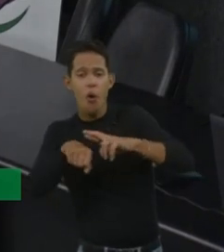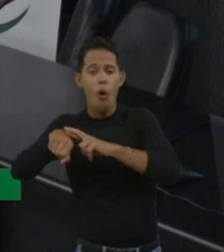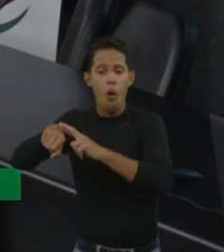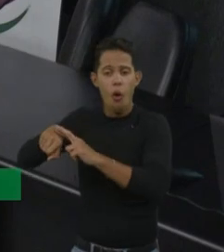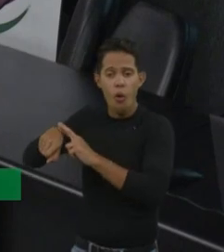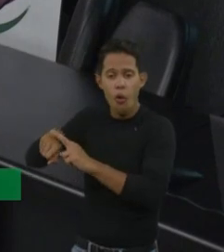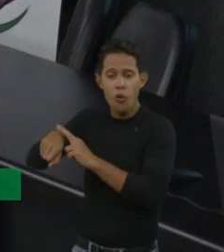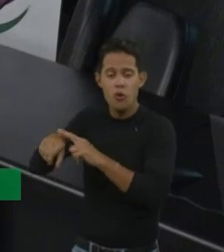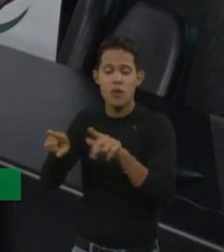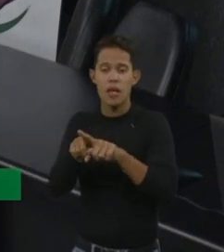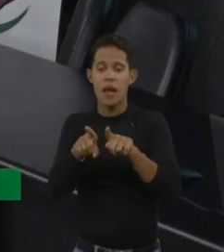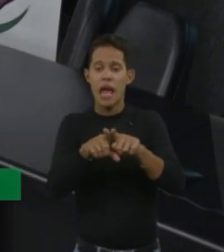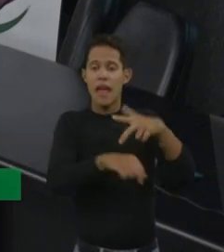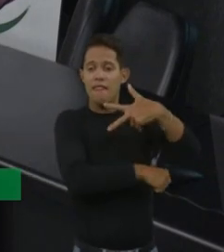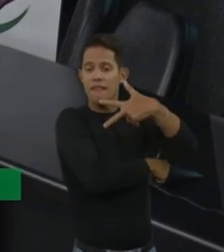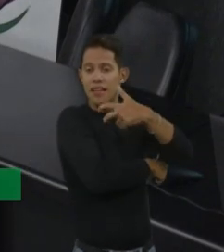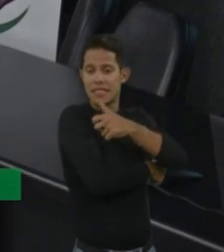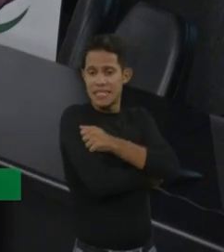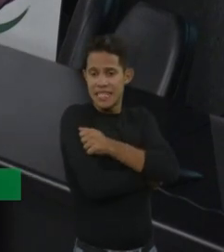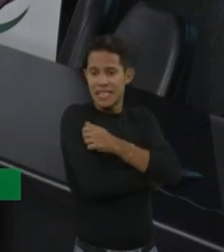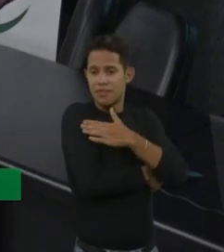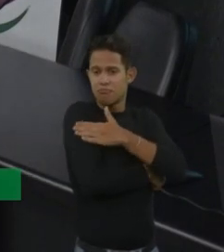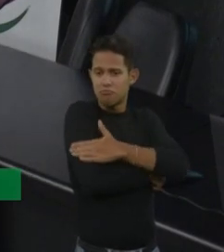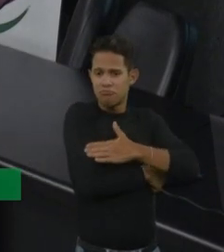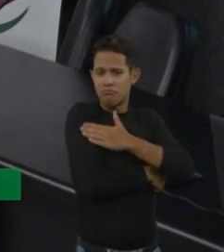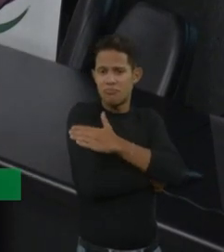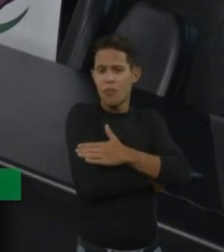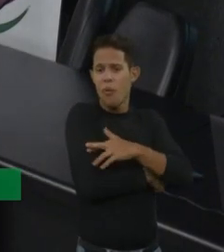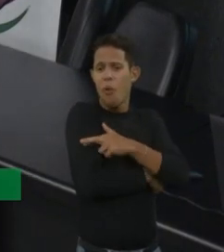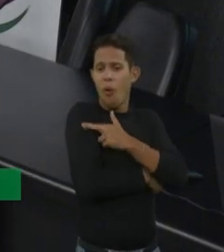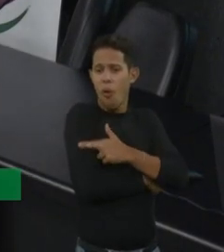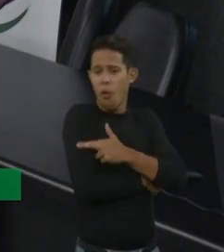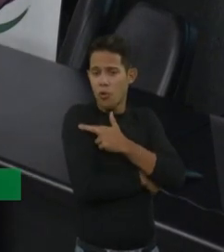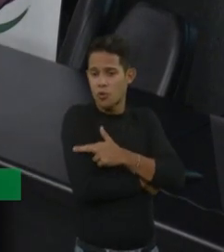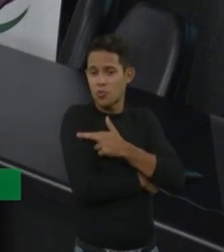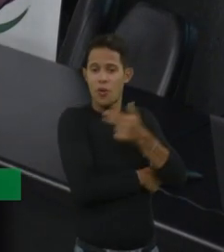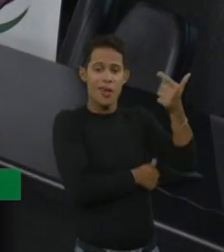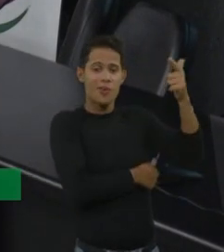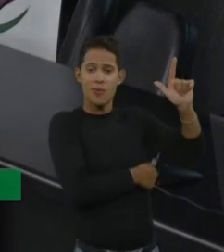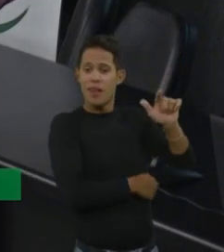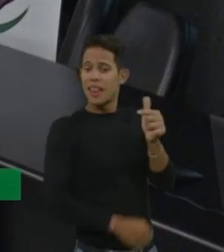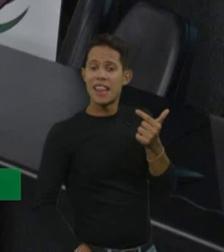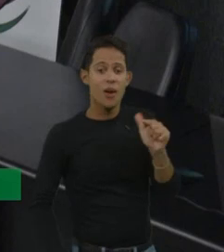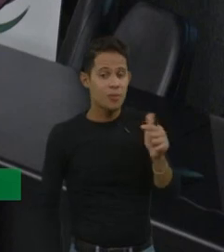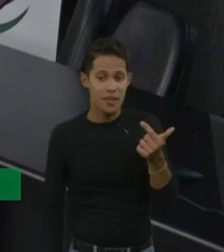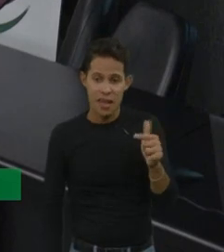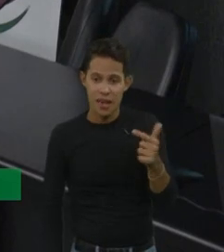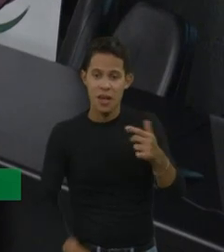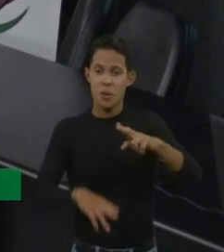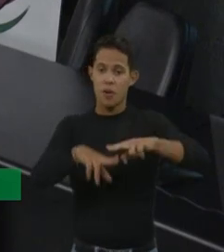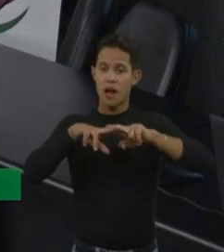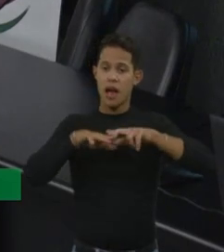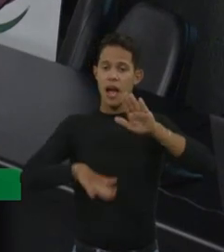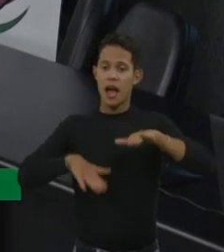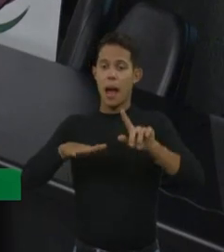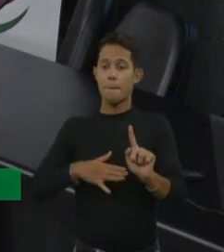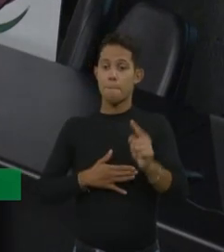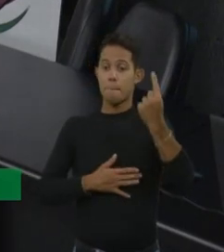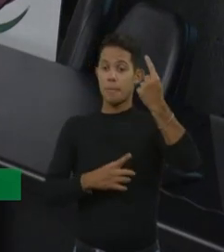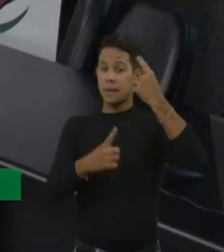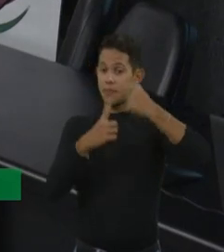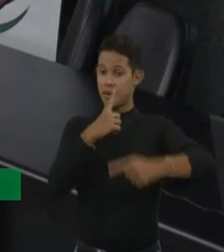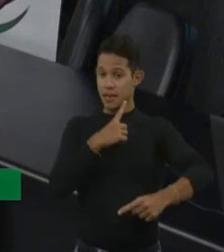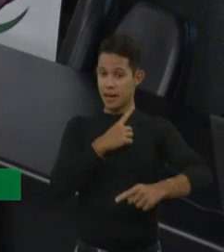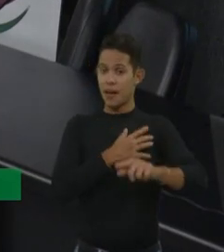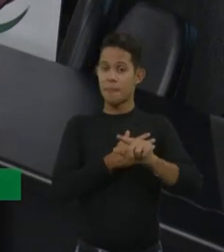vacina e fez um hematoma em musculatura de coxa que os outros netos não faziam. Então, às vezes, a primeira suspeição é essa